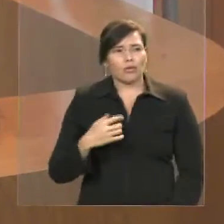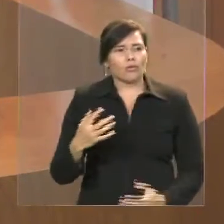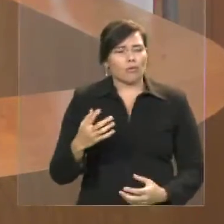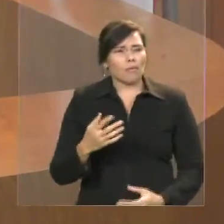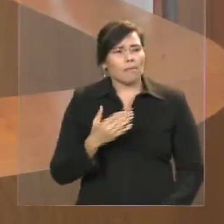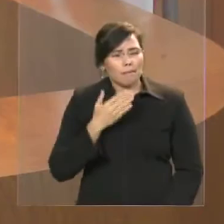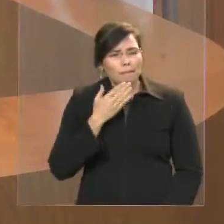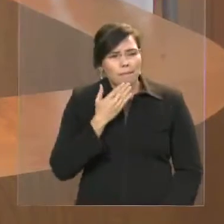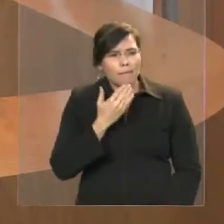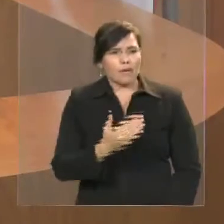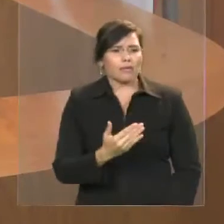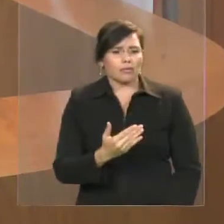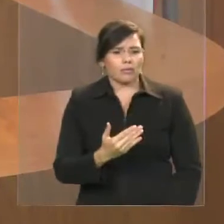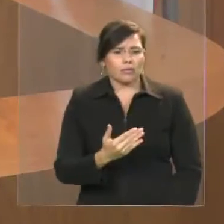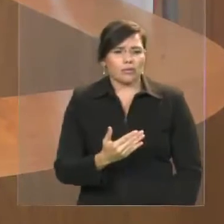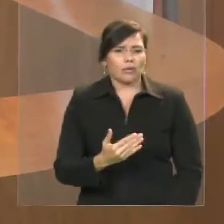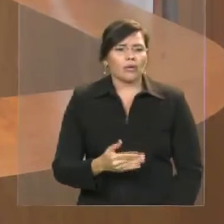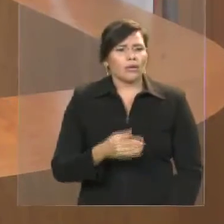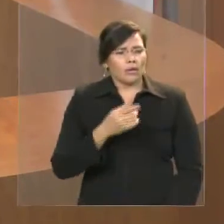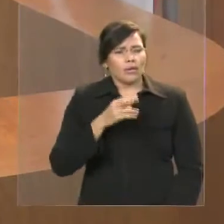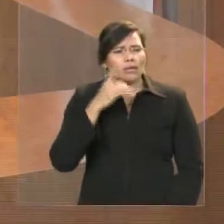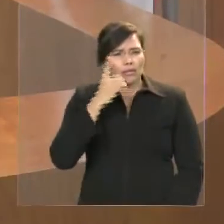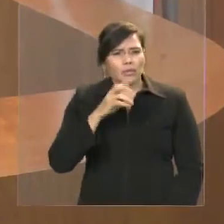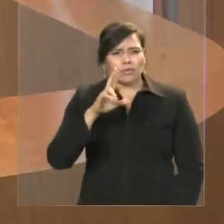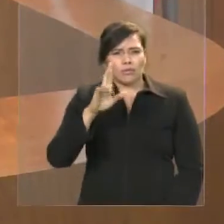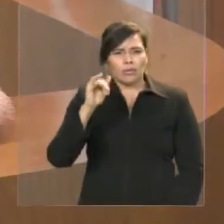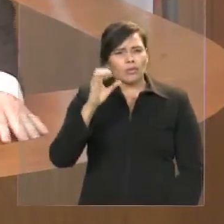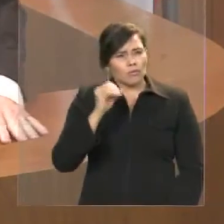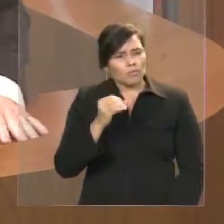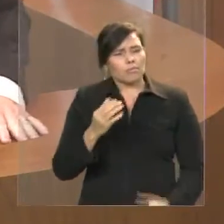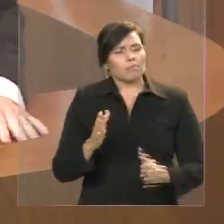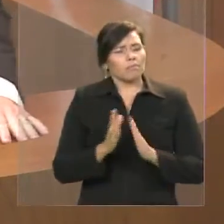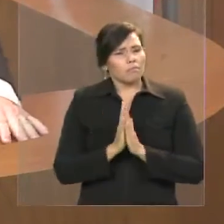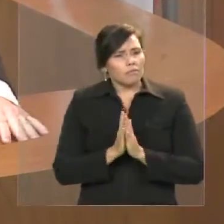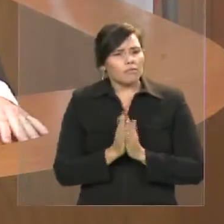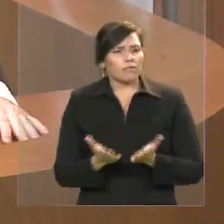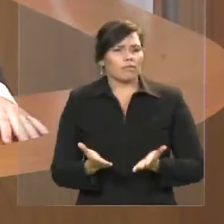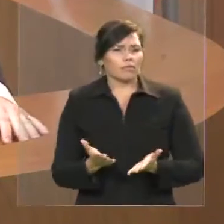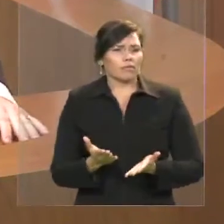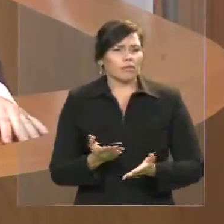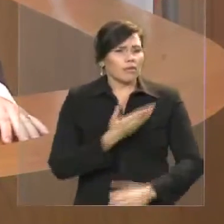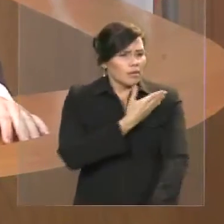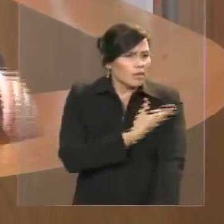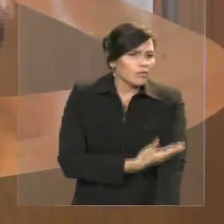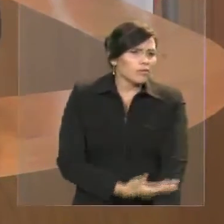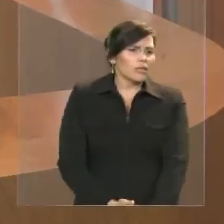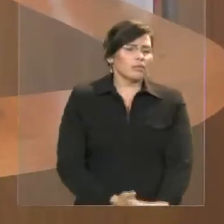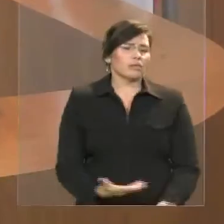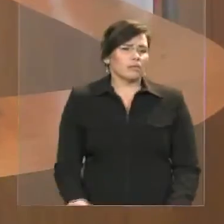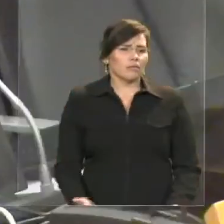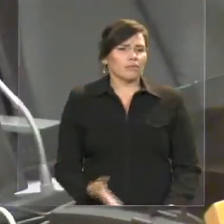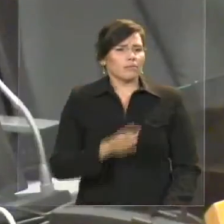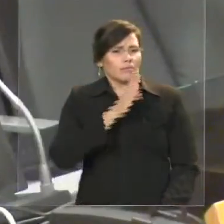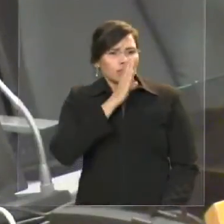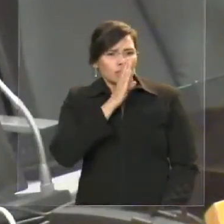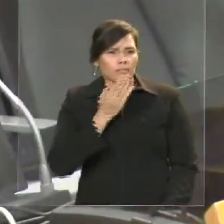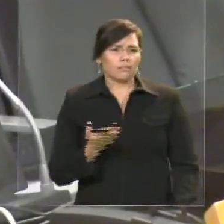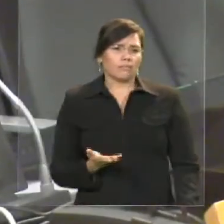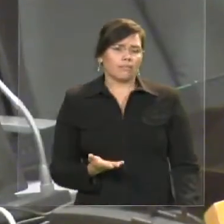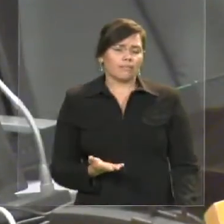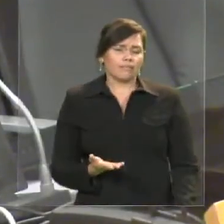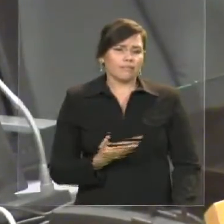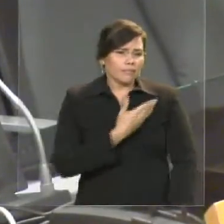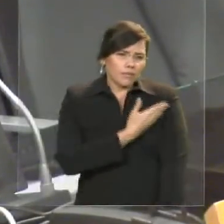favor. Deputado Rico, mantenha a sua boa educação de sempre e respeite minha fala. Rico, mais uma vez, eu peço que vossa excelência respeite o pronunciamento do